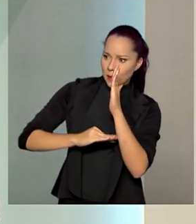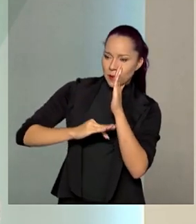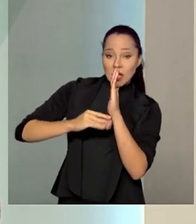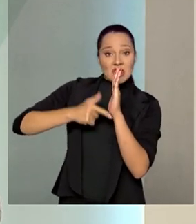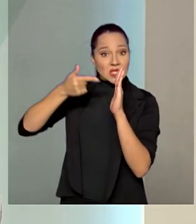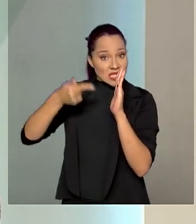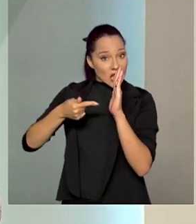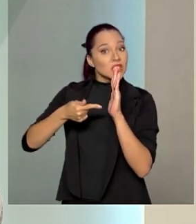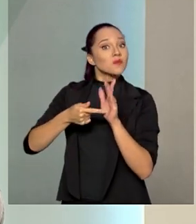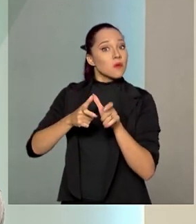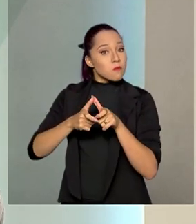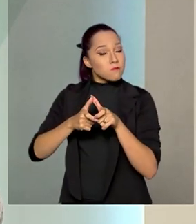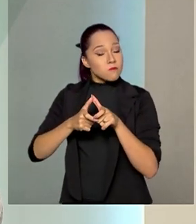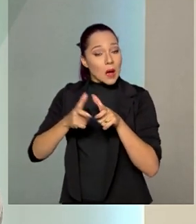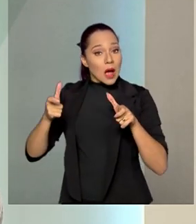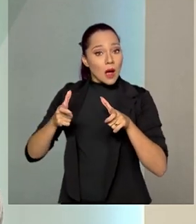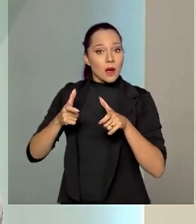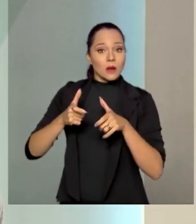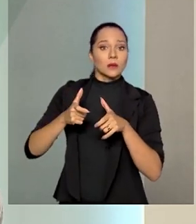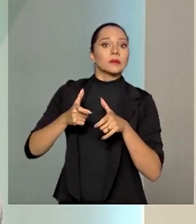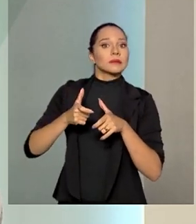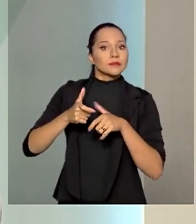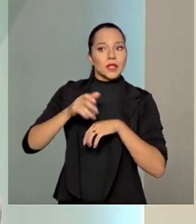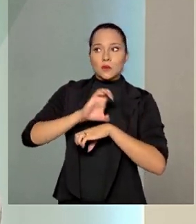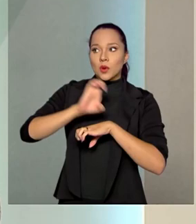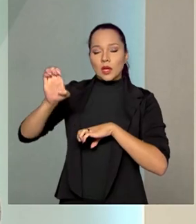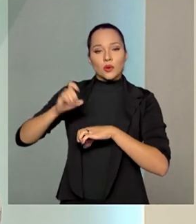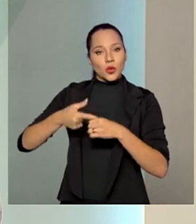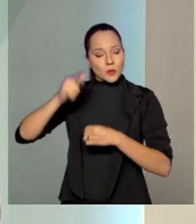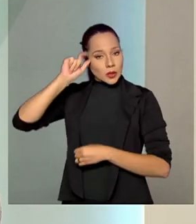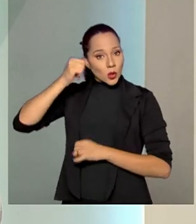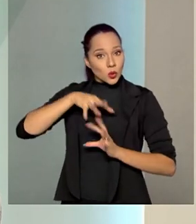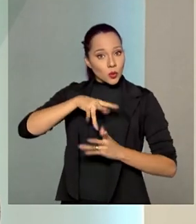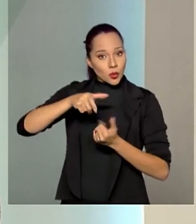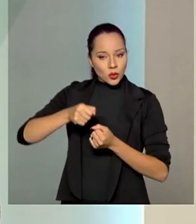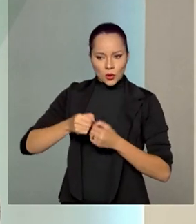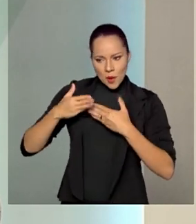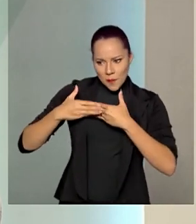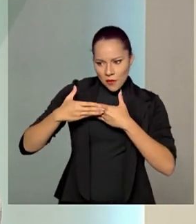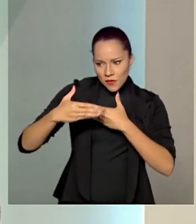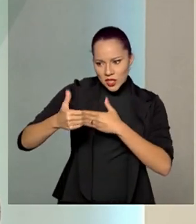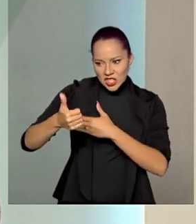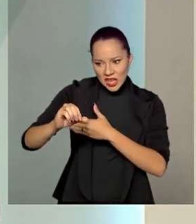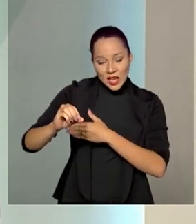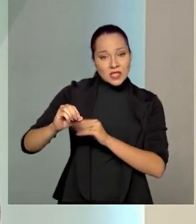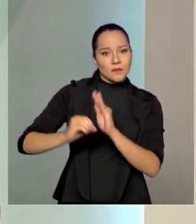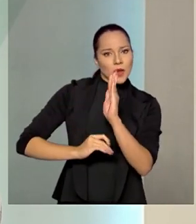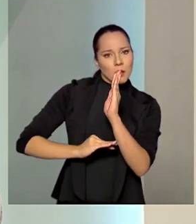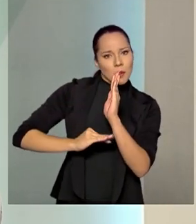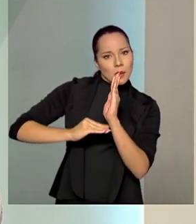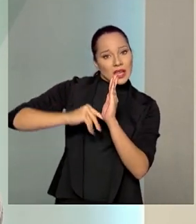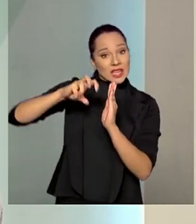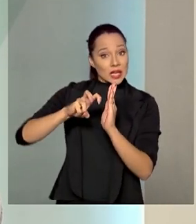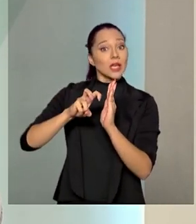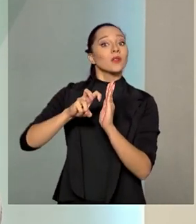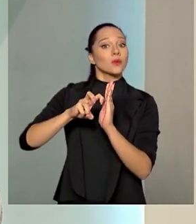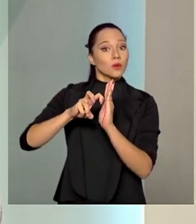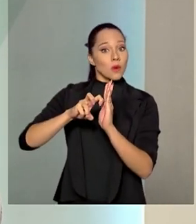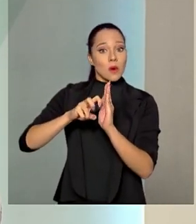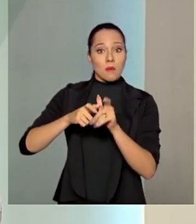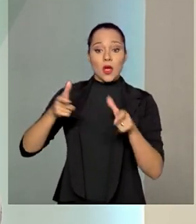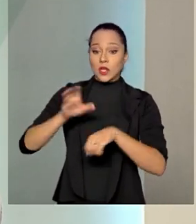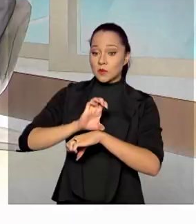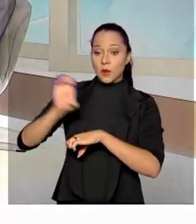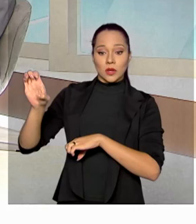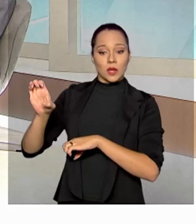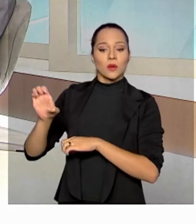exportador de petróleo do mundo. E nos próximos 10 anos, seremos o quinto maior exportador de